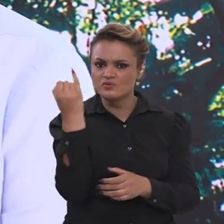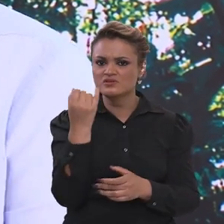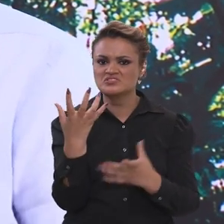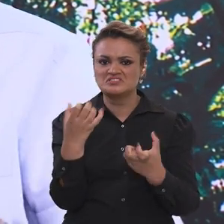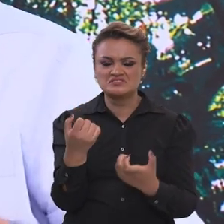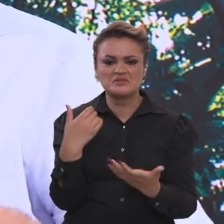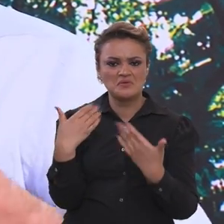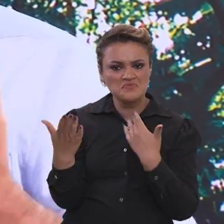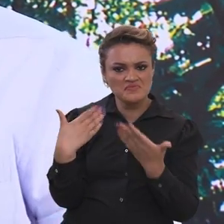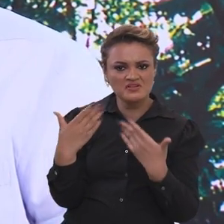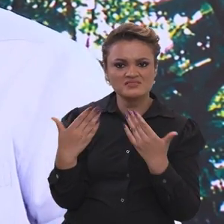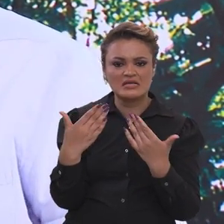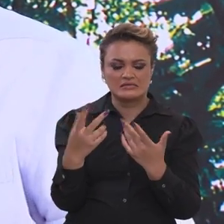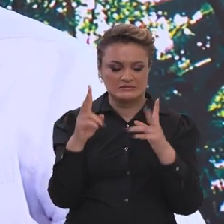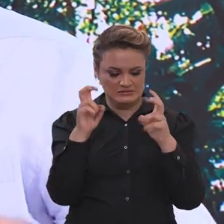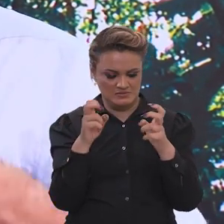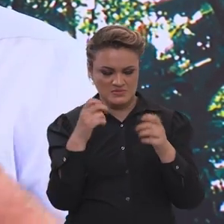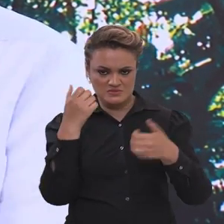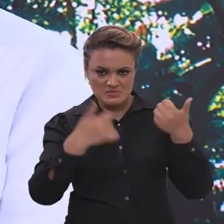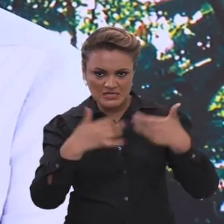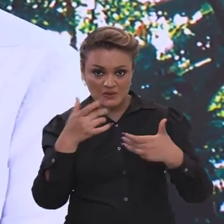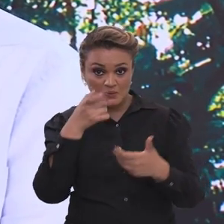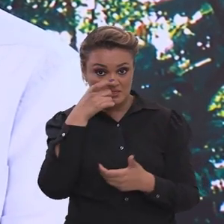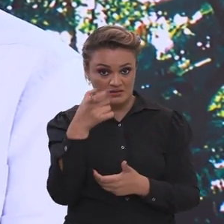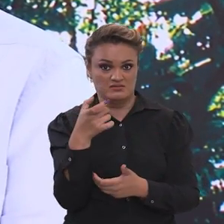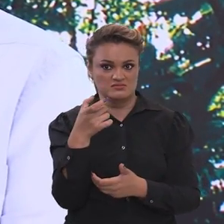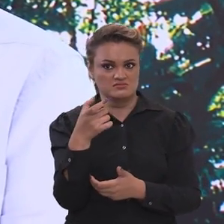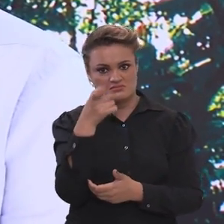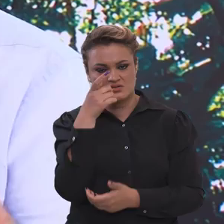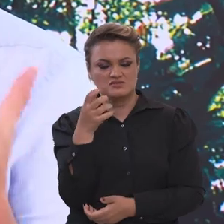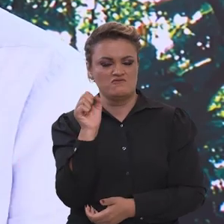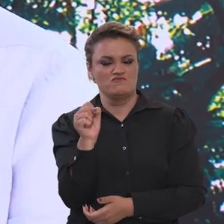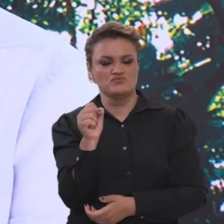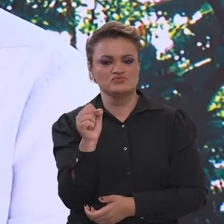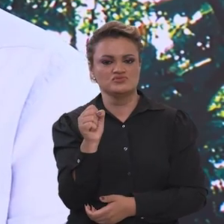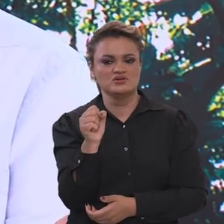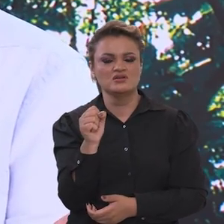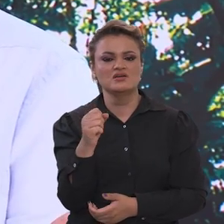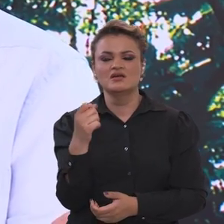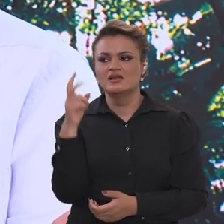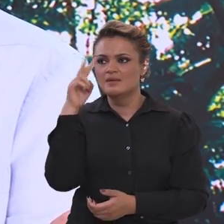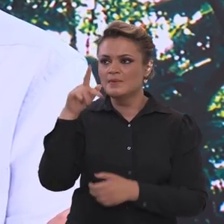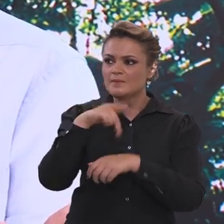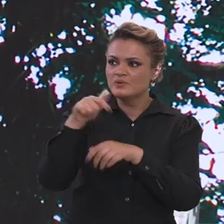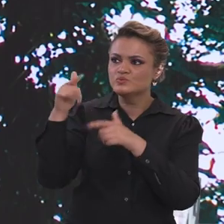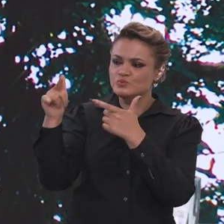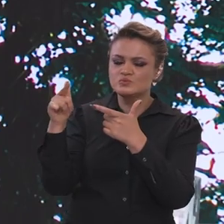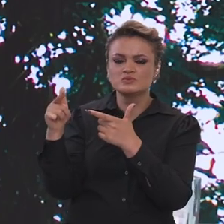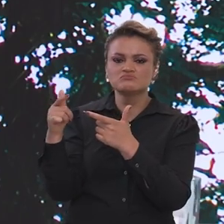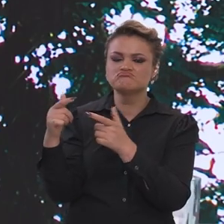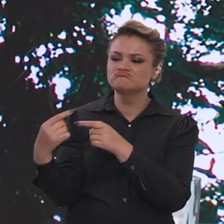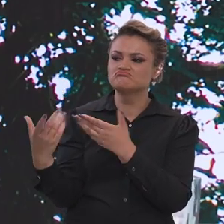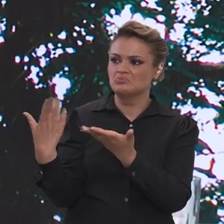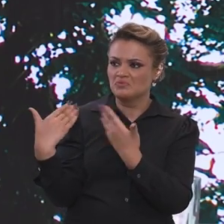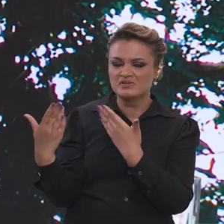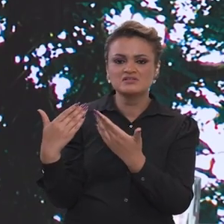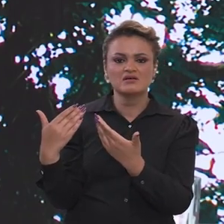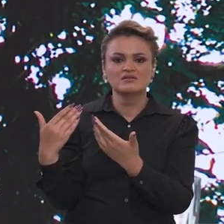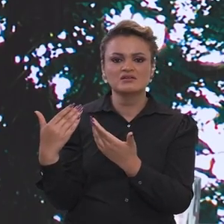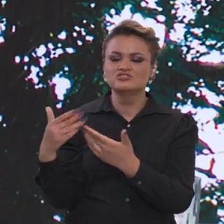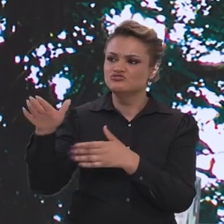importantes, ele se predispor a enfrentar esse tema com interesse tão forte de outros países,